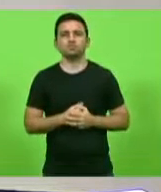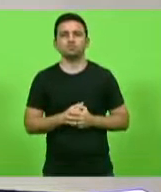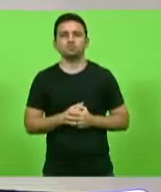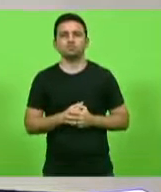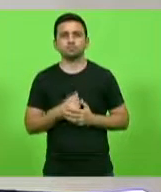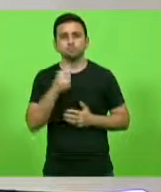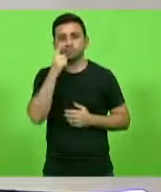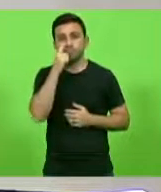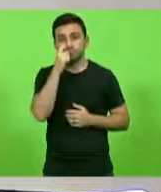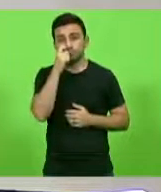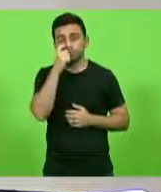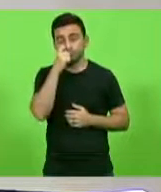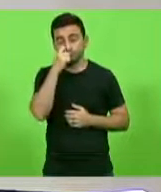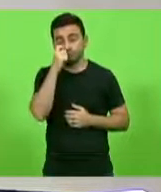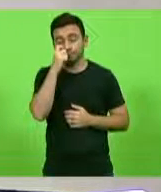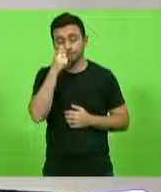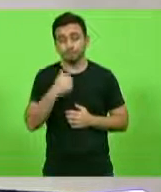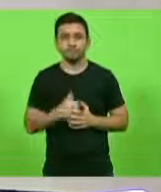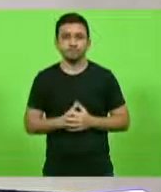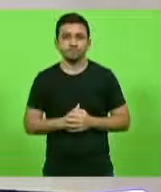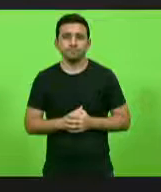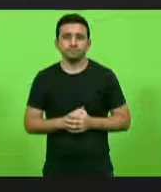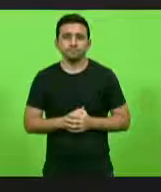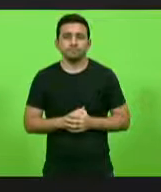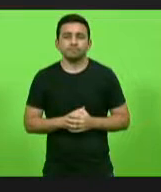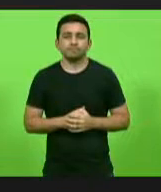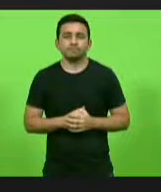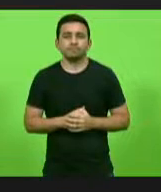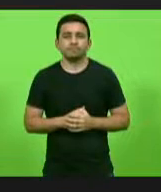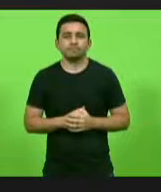Deputado Vicente, 30 segundos para concluir, deputado.